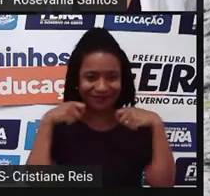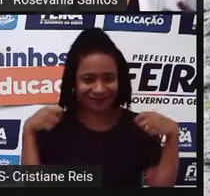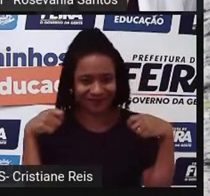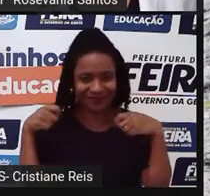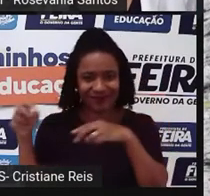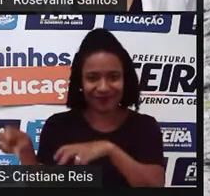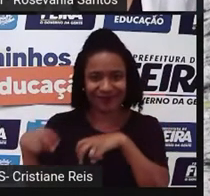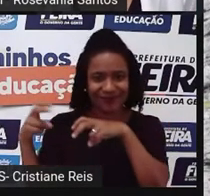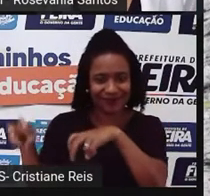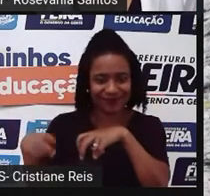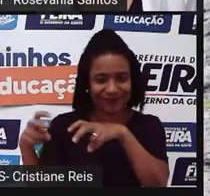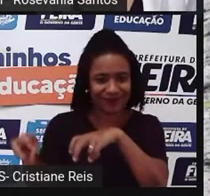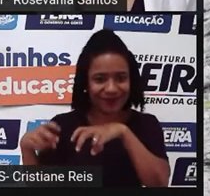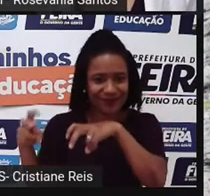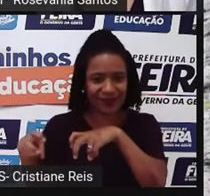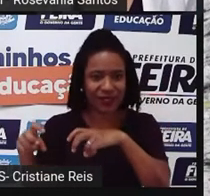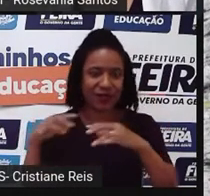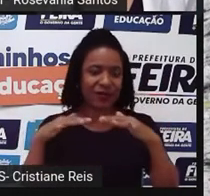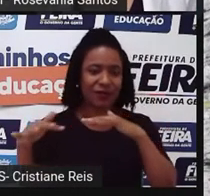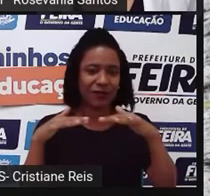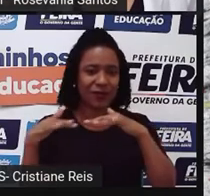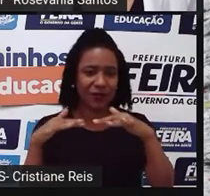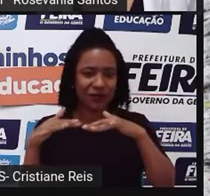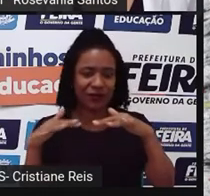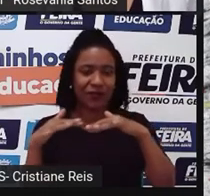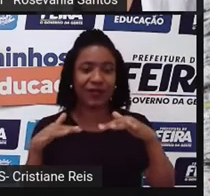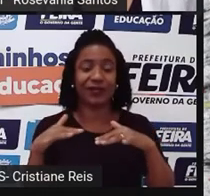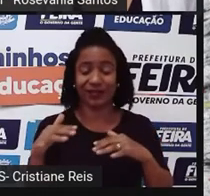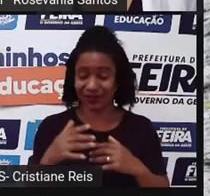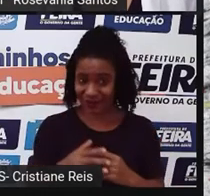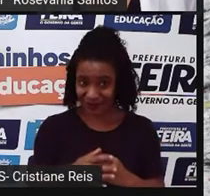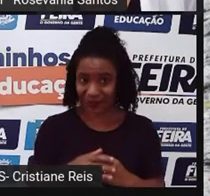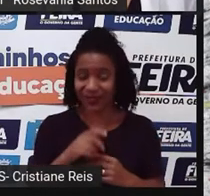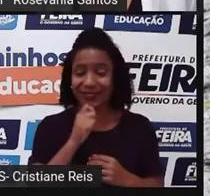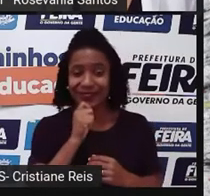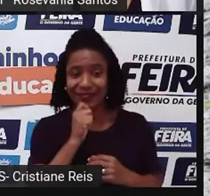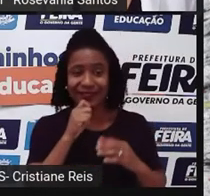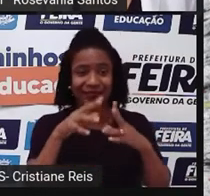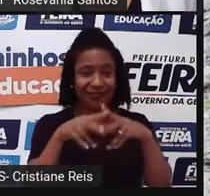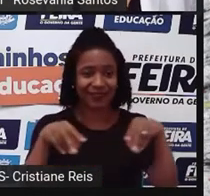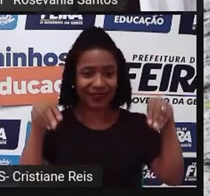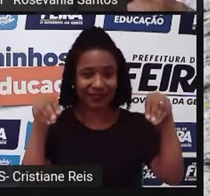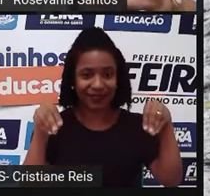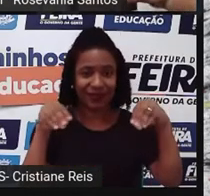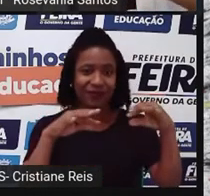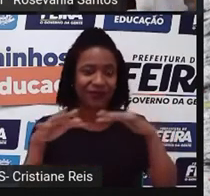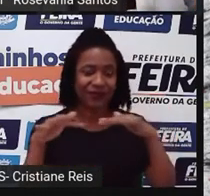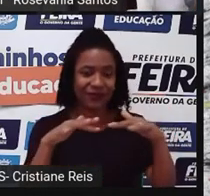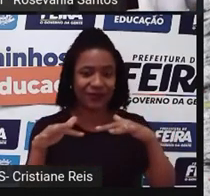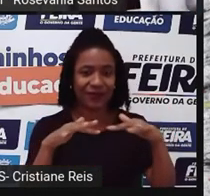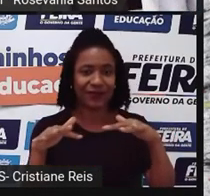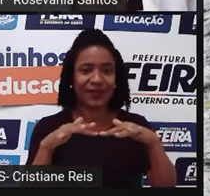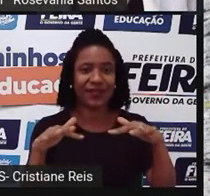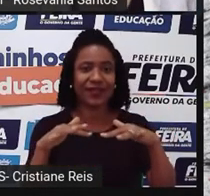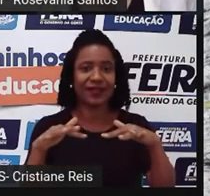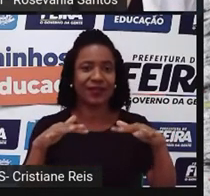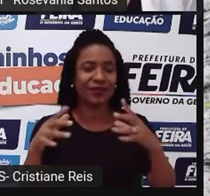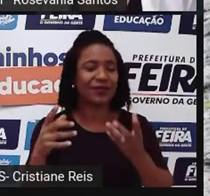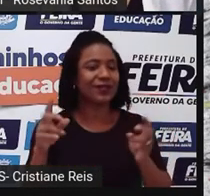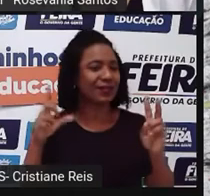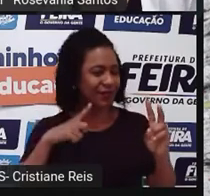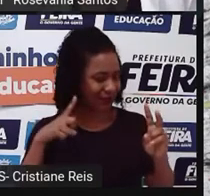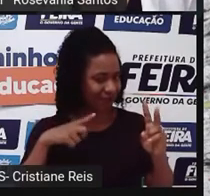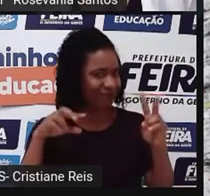O pessoal também do movimento, né? Do sem terra. Eles também chamam muita atenção. Quase todos os movimentos que eles